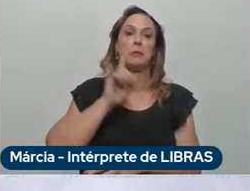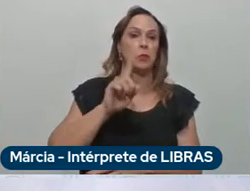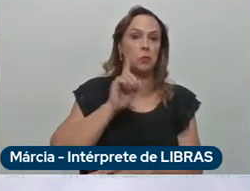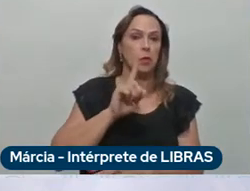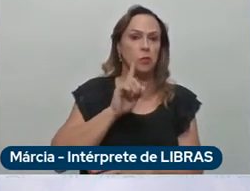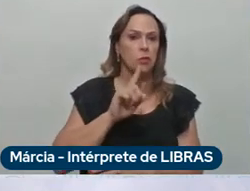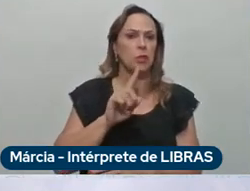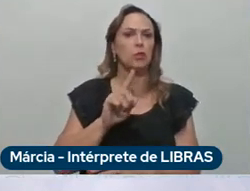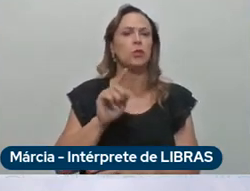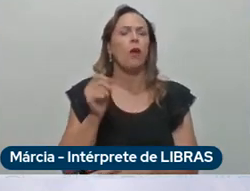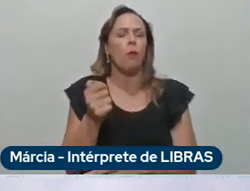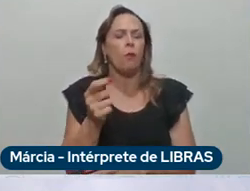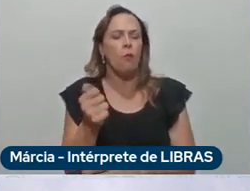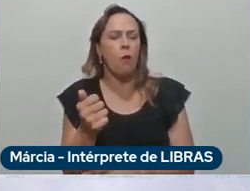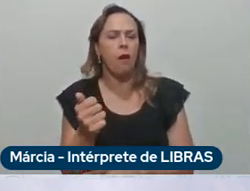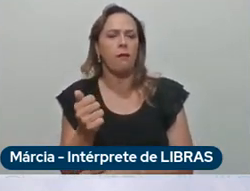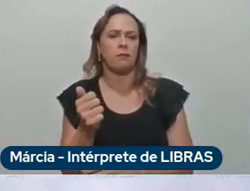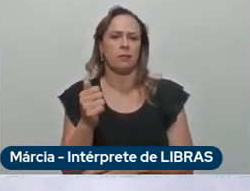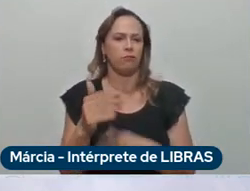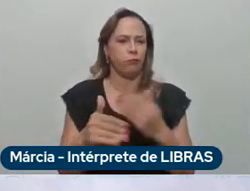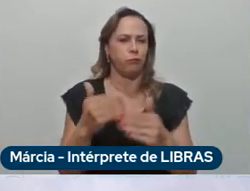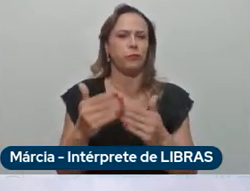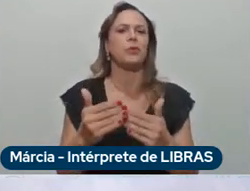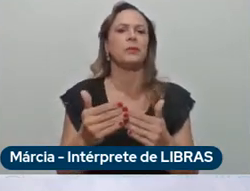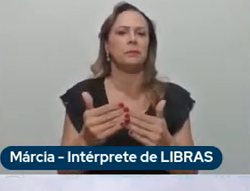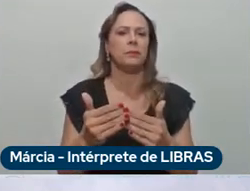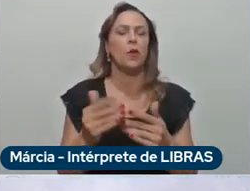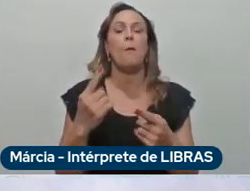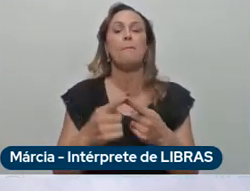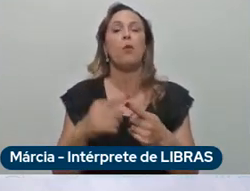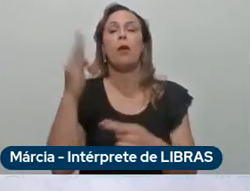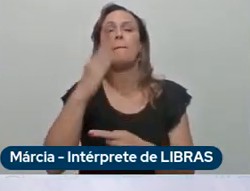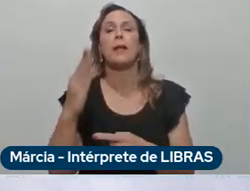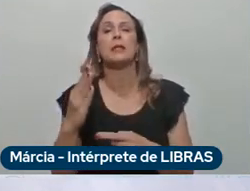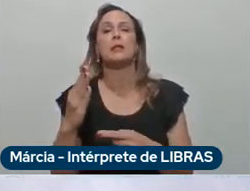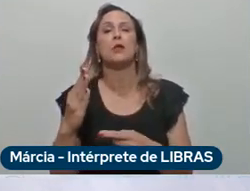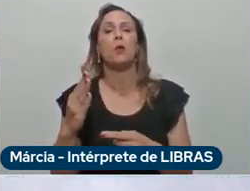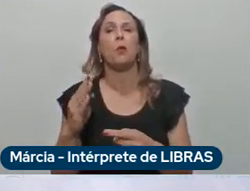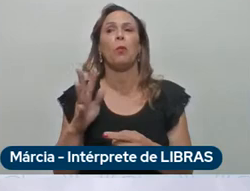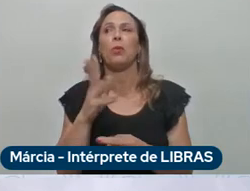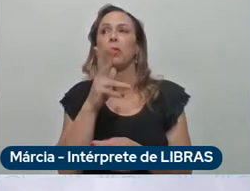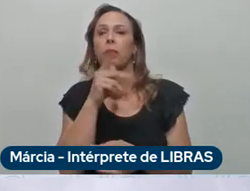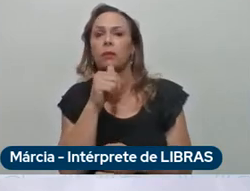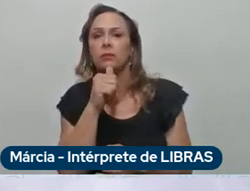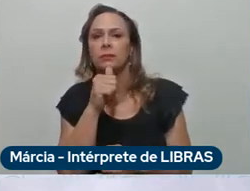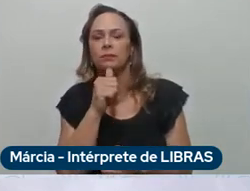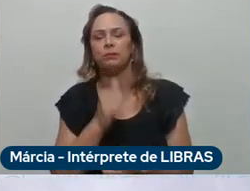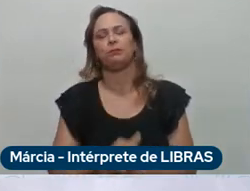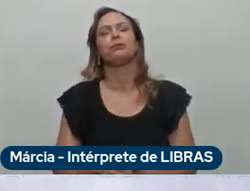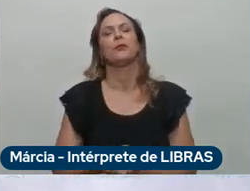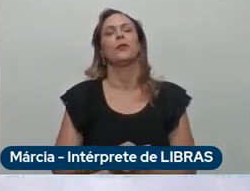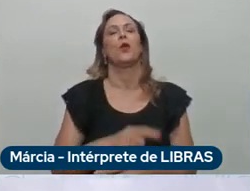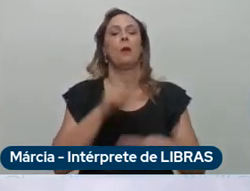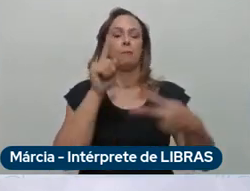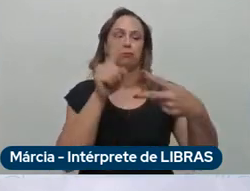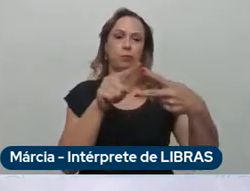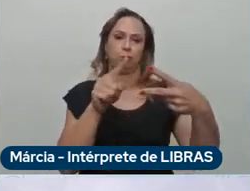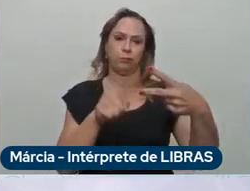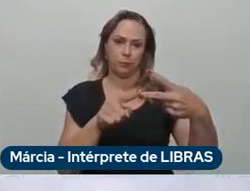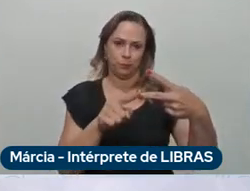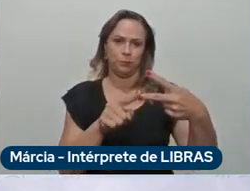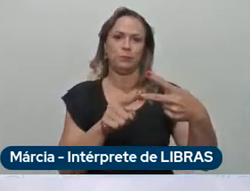logo chegará também basicamente por duas razões primeiro em todos os demais mercados que